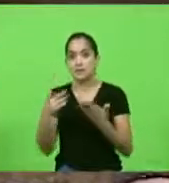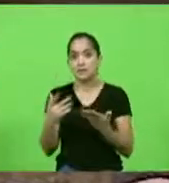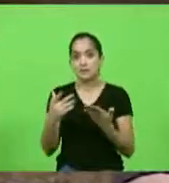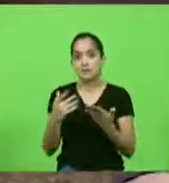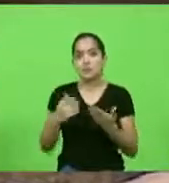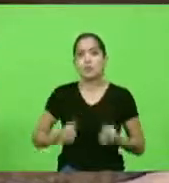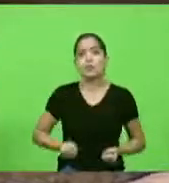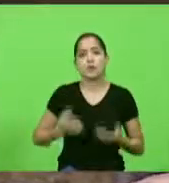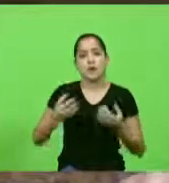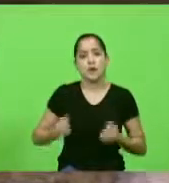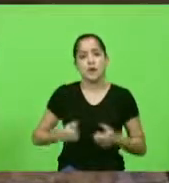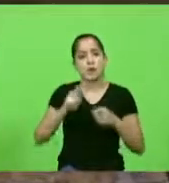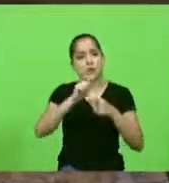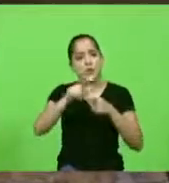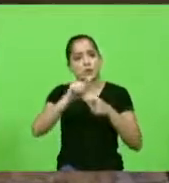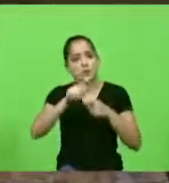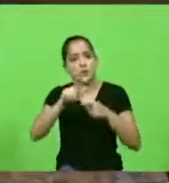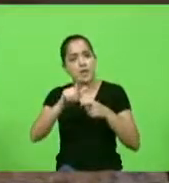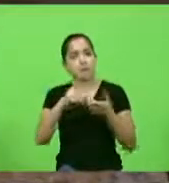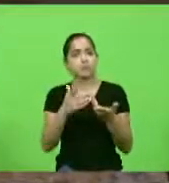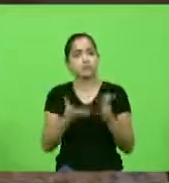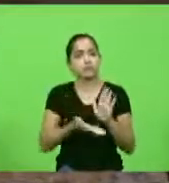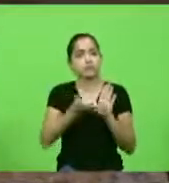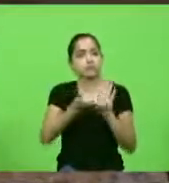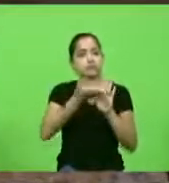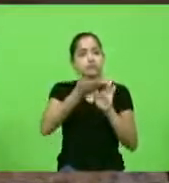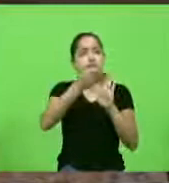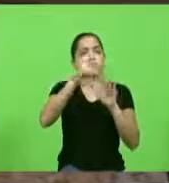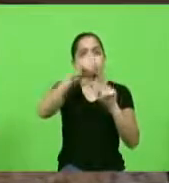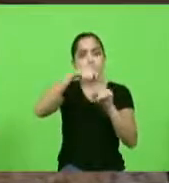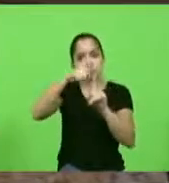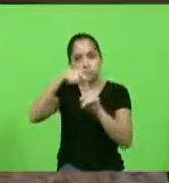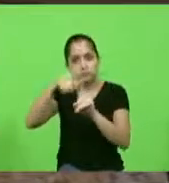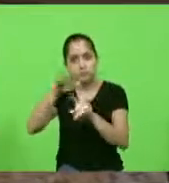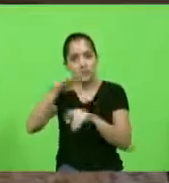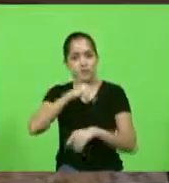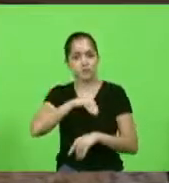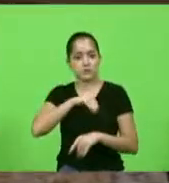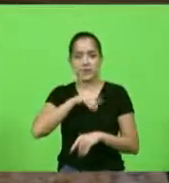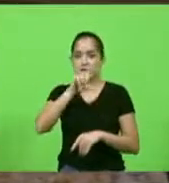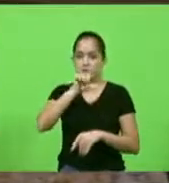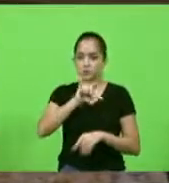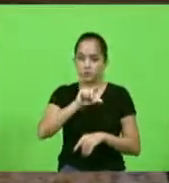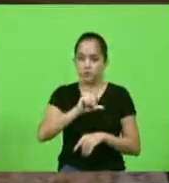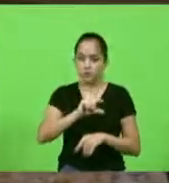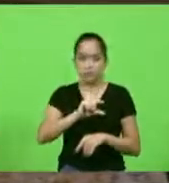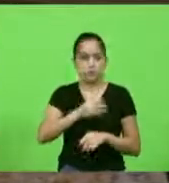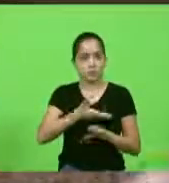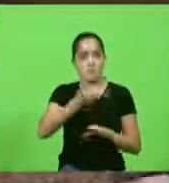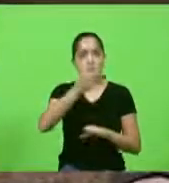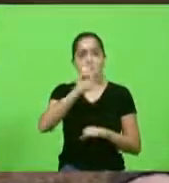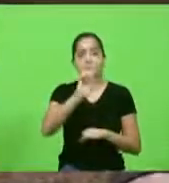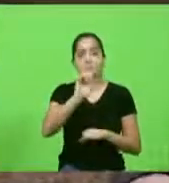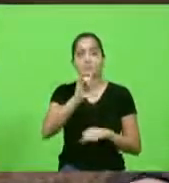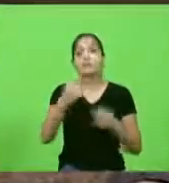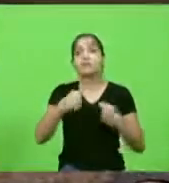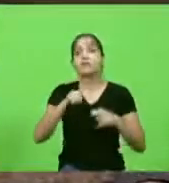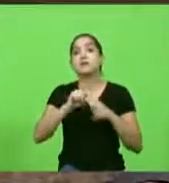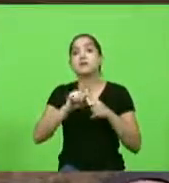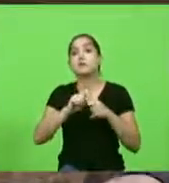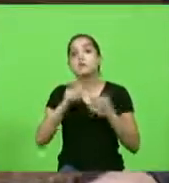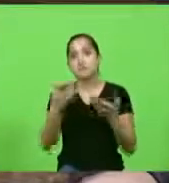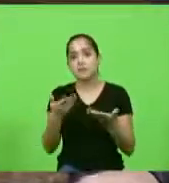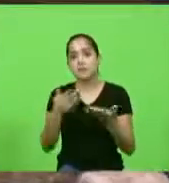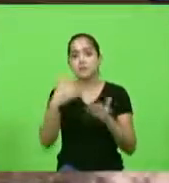gasto com aluguel aumentasse mês a mês mas o seu salário não o que acontece o que você vai ter que fazer é que